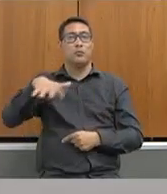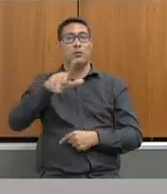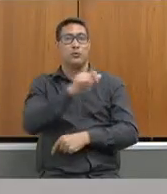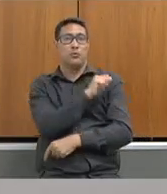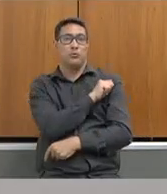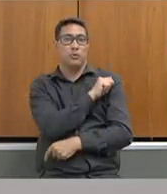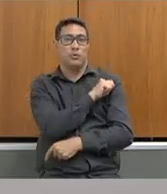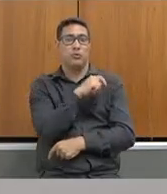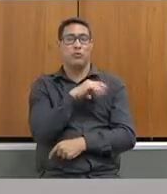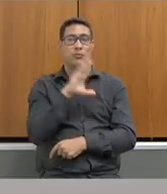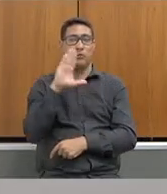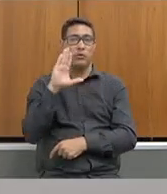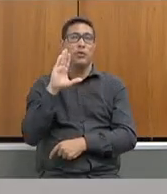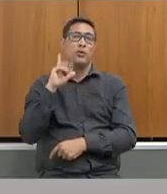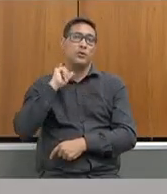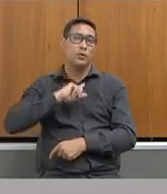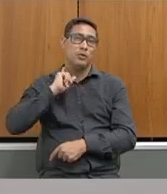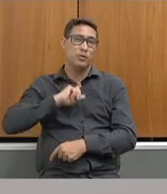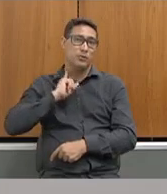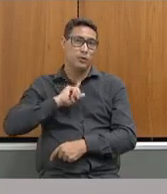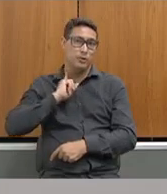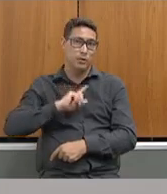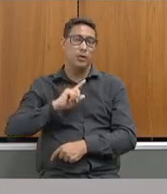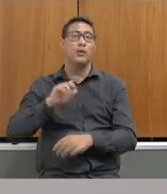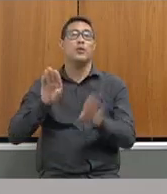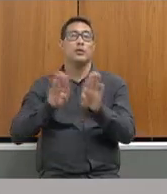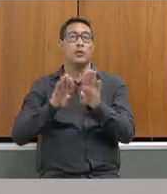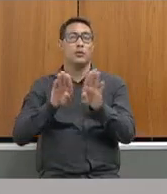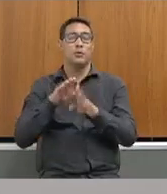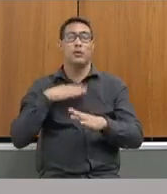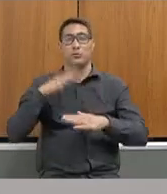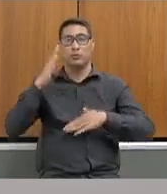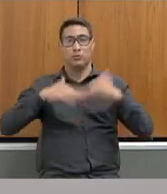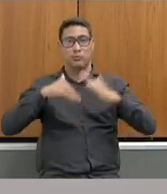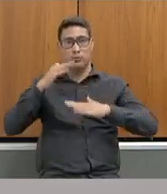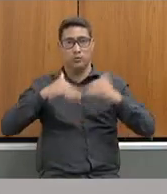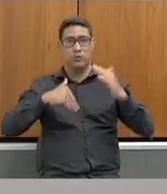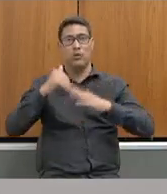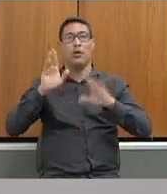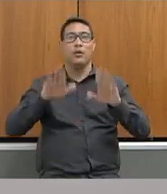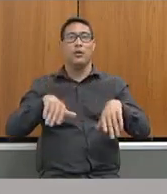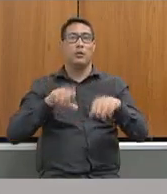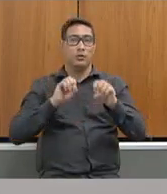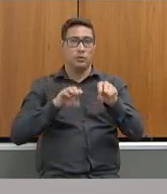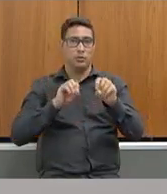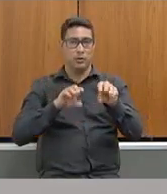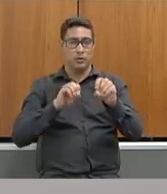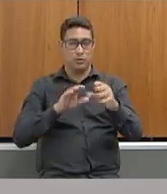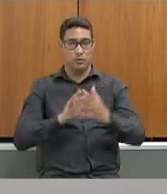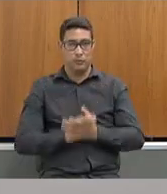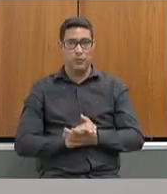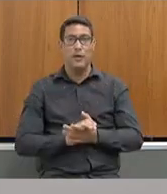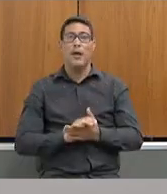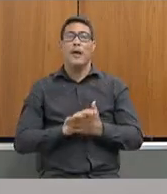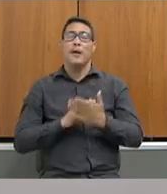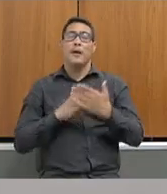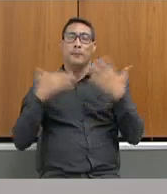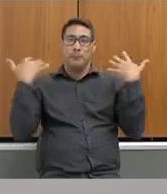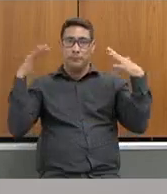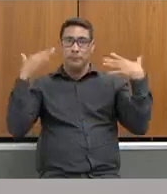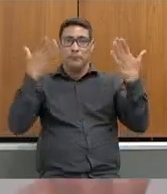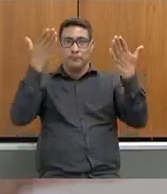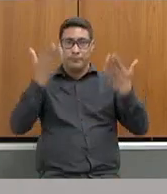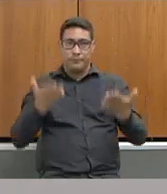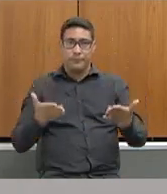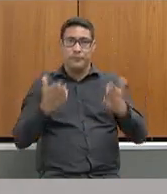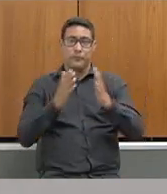Minas Gerais, das escolas de Minas Gerais e também dos profissionais da educação. Então, parabéns a vocês pelo trabalho